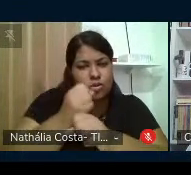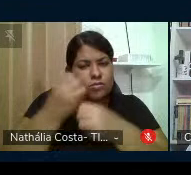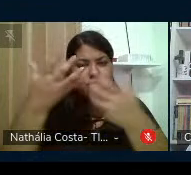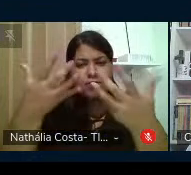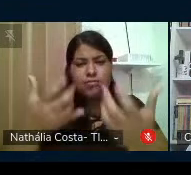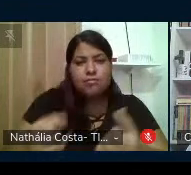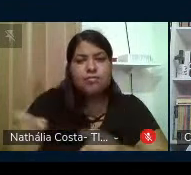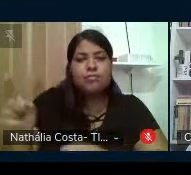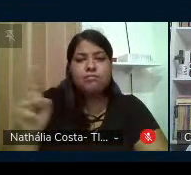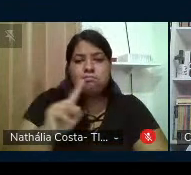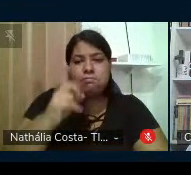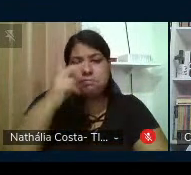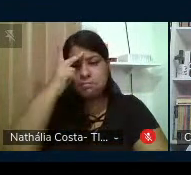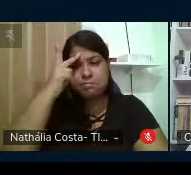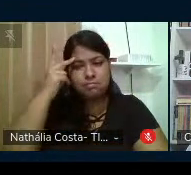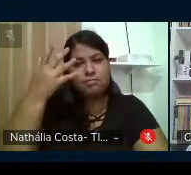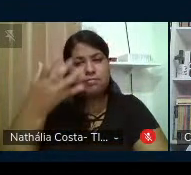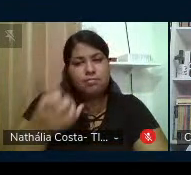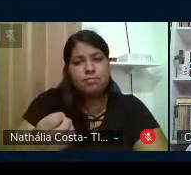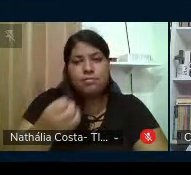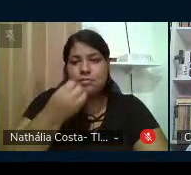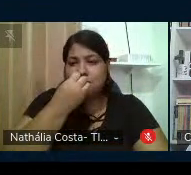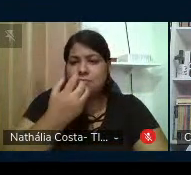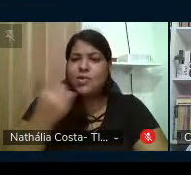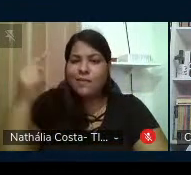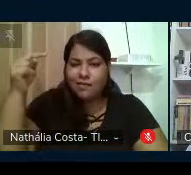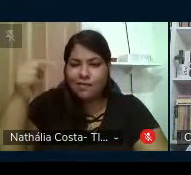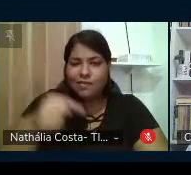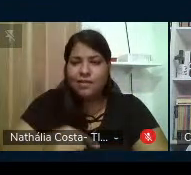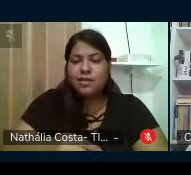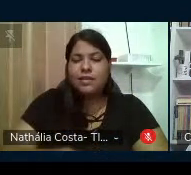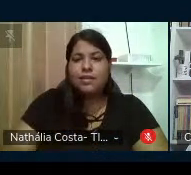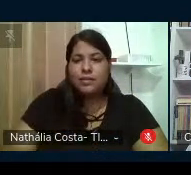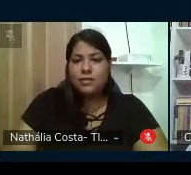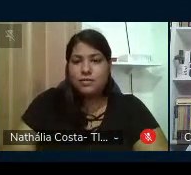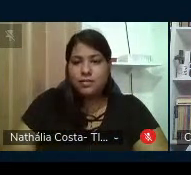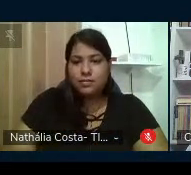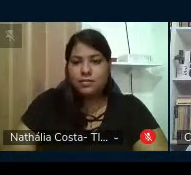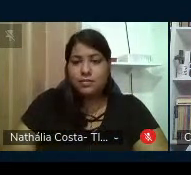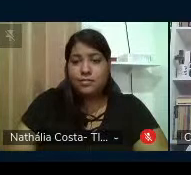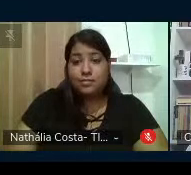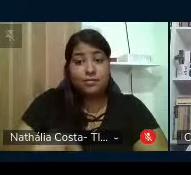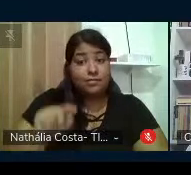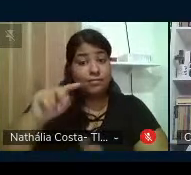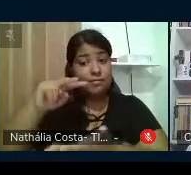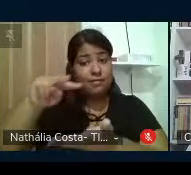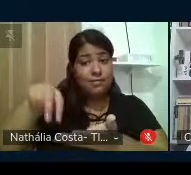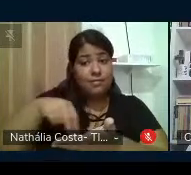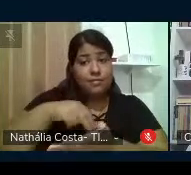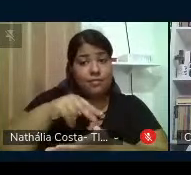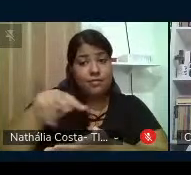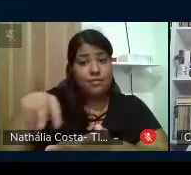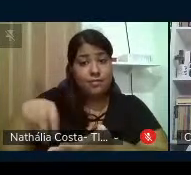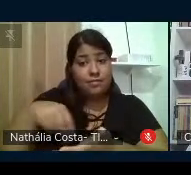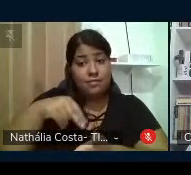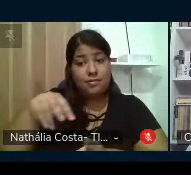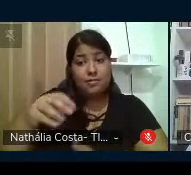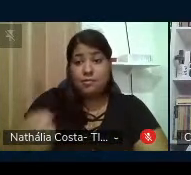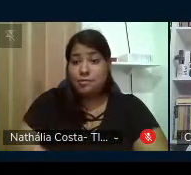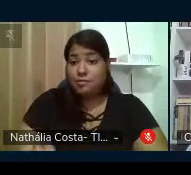mãos ao obscuro Aos que negam, o bem virá E essa